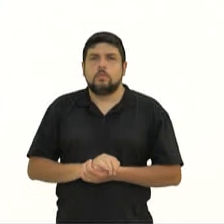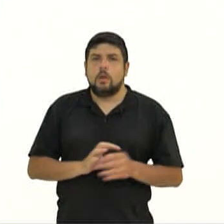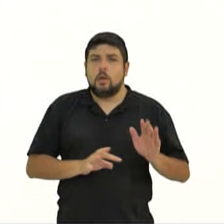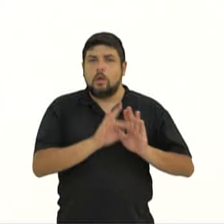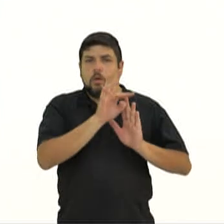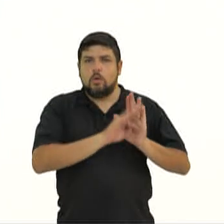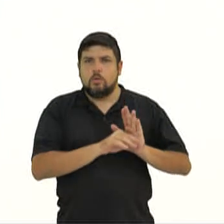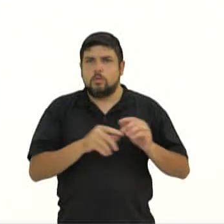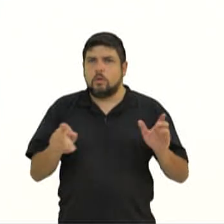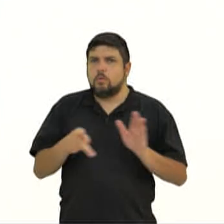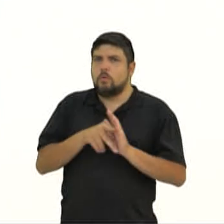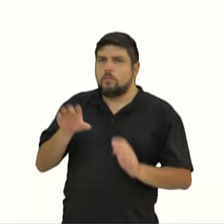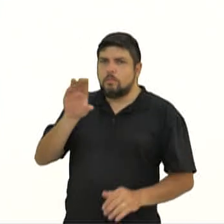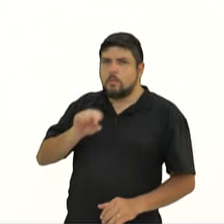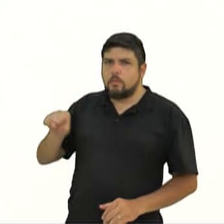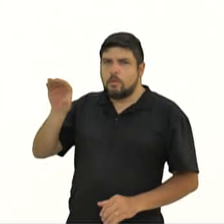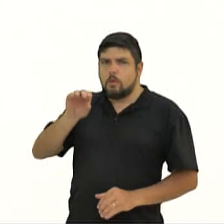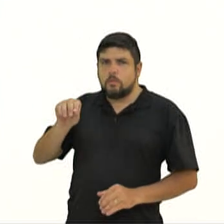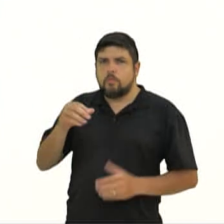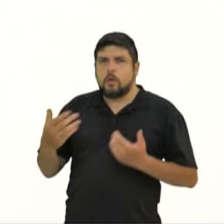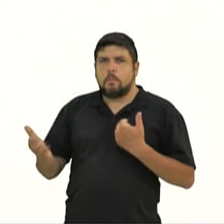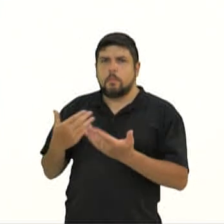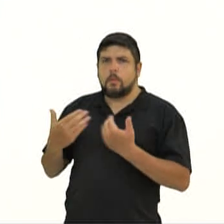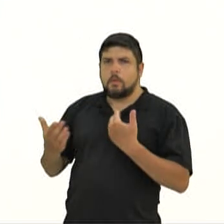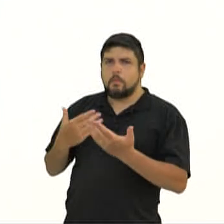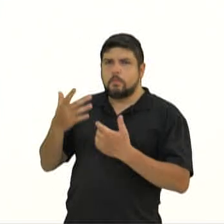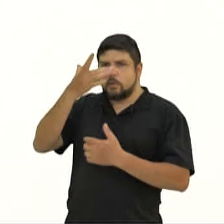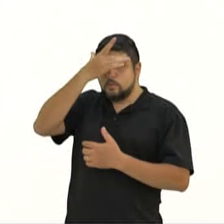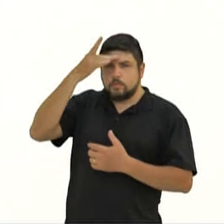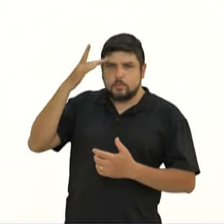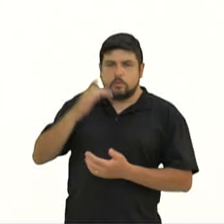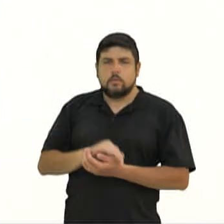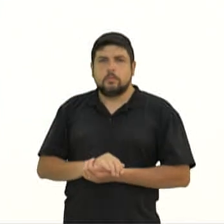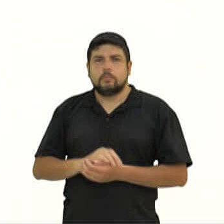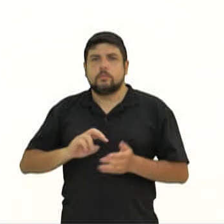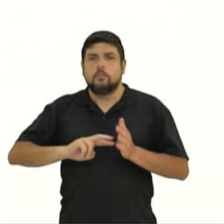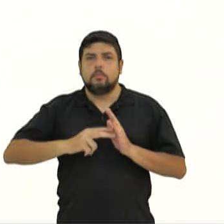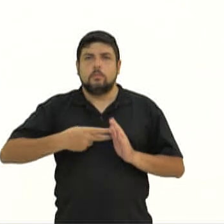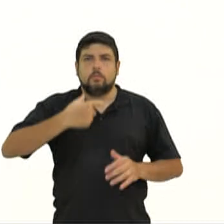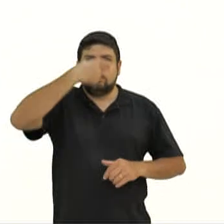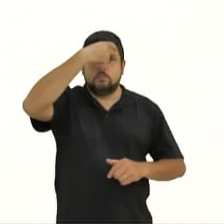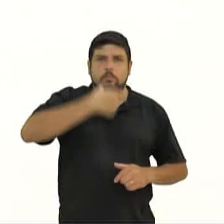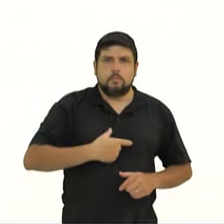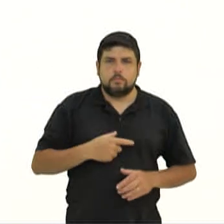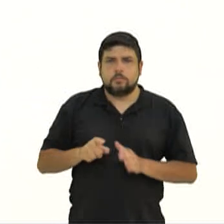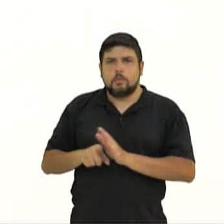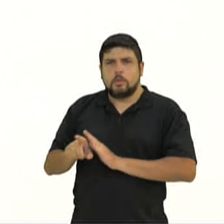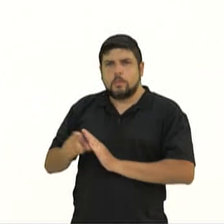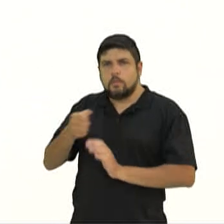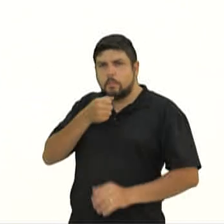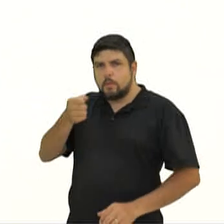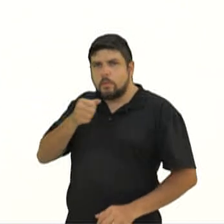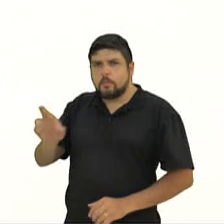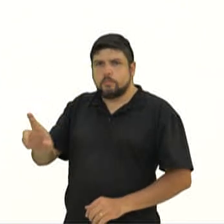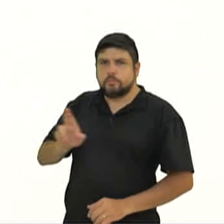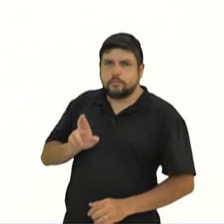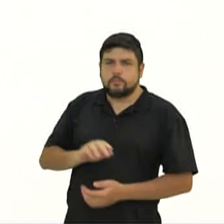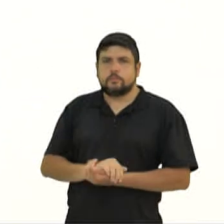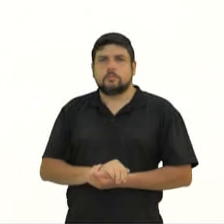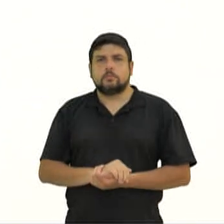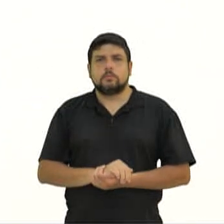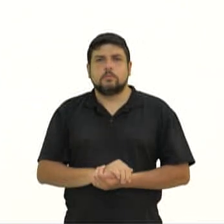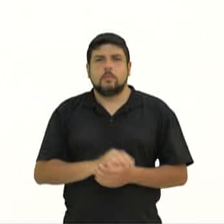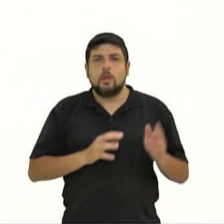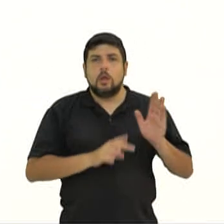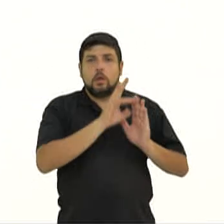oralidade, produzido pela interação entre duas pessoas, ou seja, o entrevistador e o entrevistado. É um texto informativo